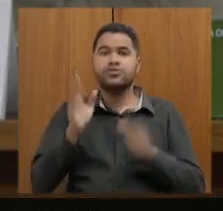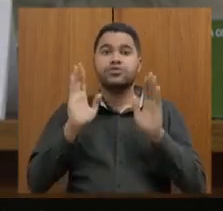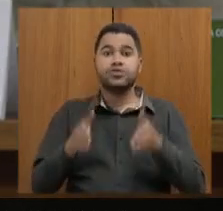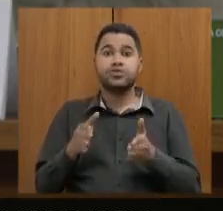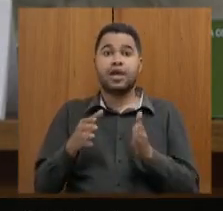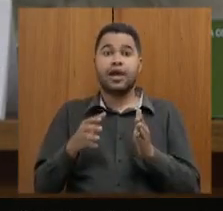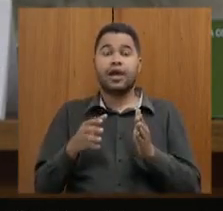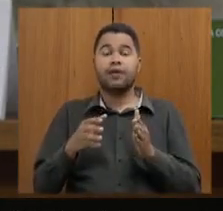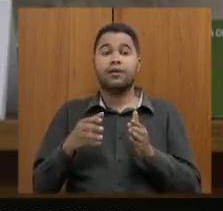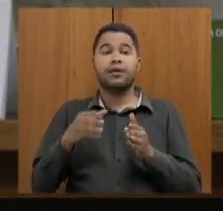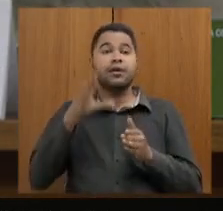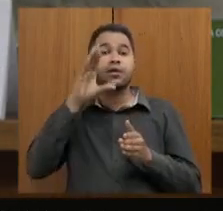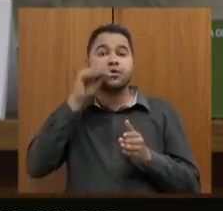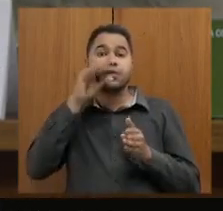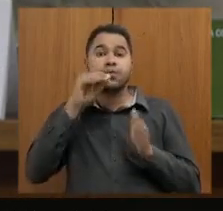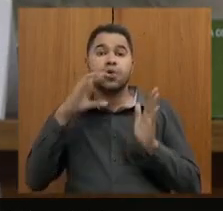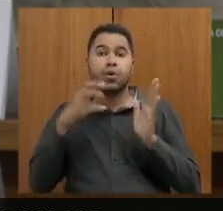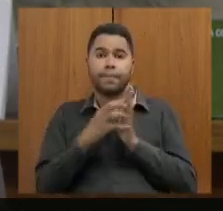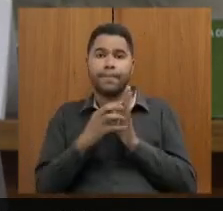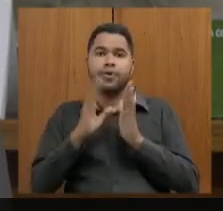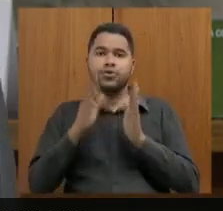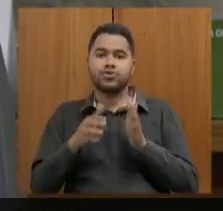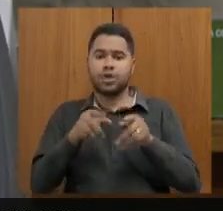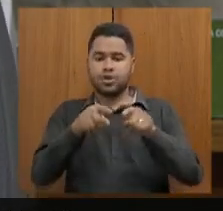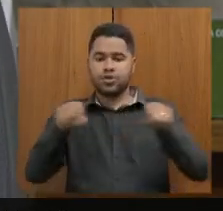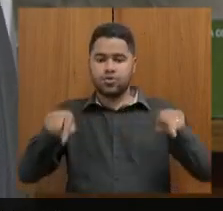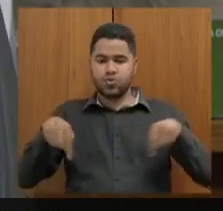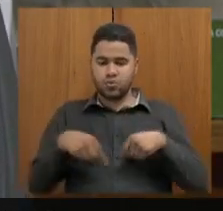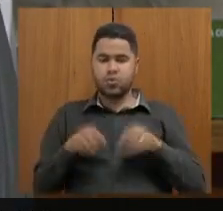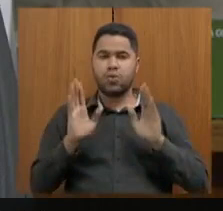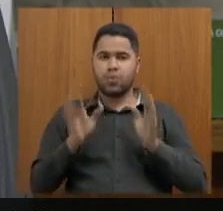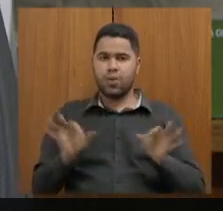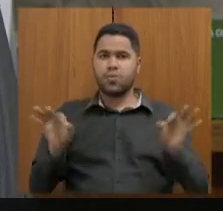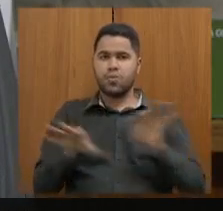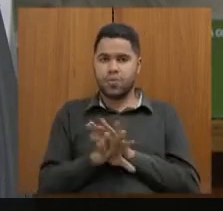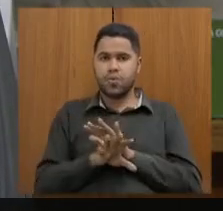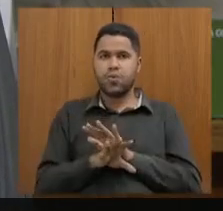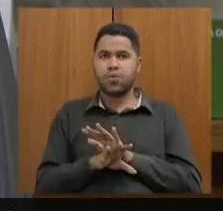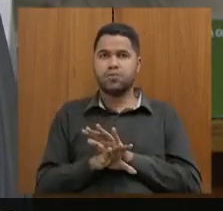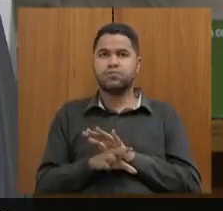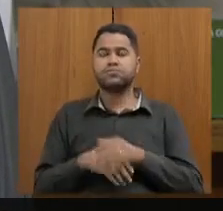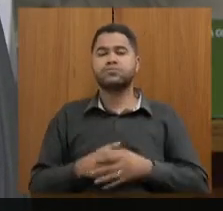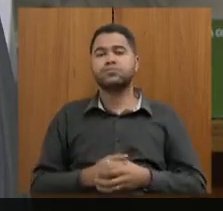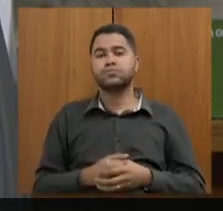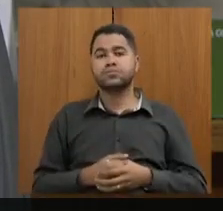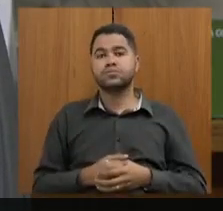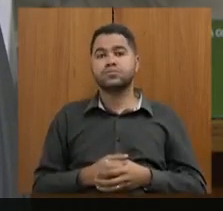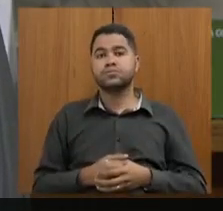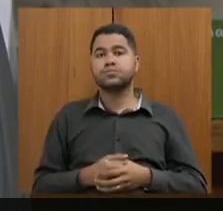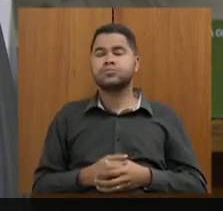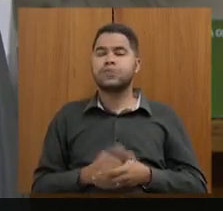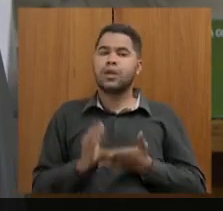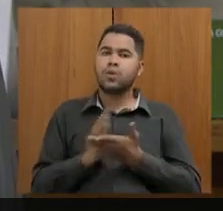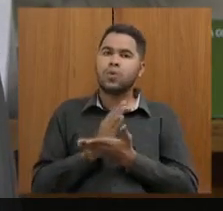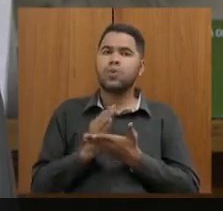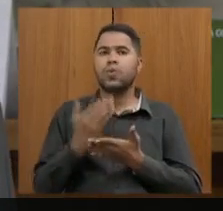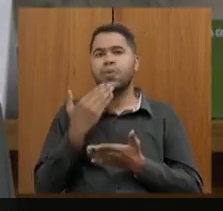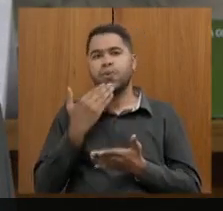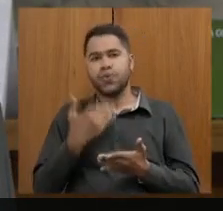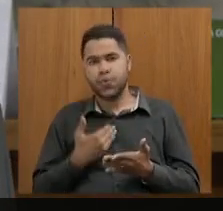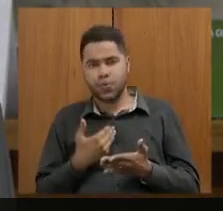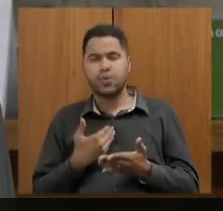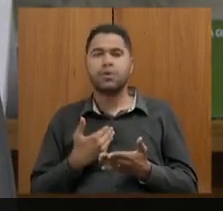ocupam turmas, já têm atribuição de turmas dentro desse cenário. Houve até algumas solicitações